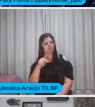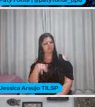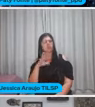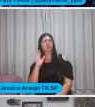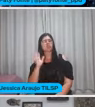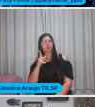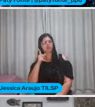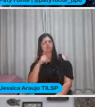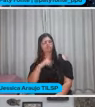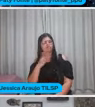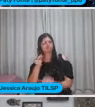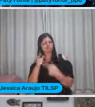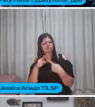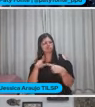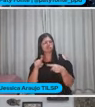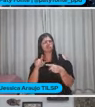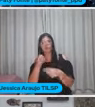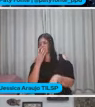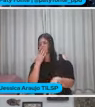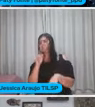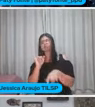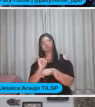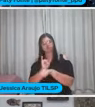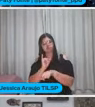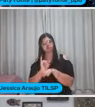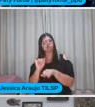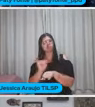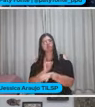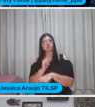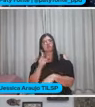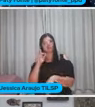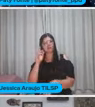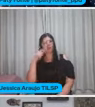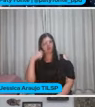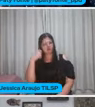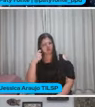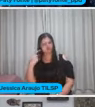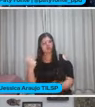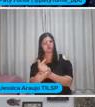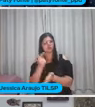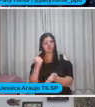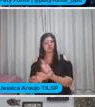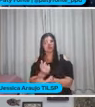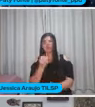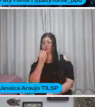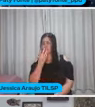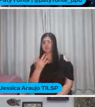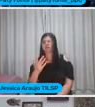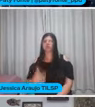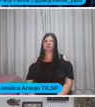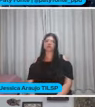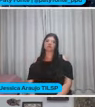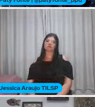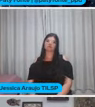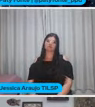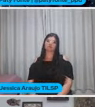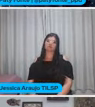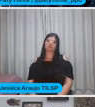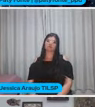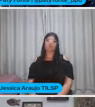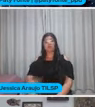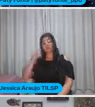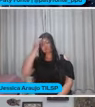muitos desafios Então um bom recurso Você parte Que a autora de livros Sabe o quanto Um bom recurso Ele